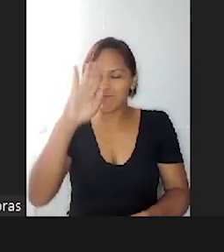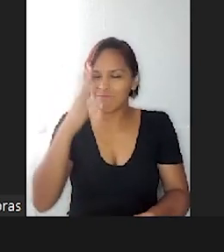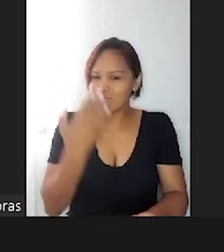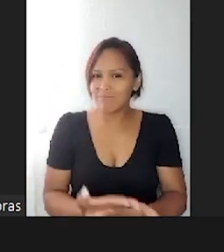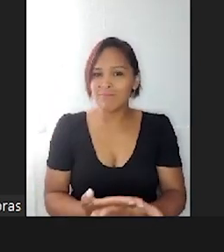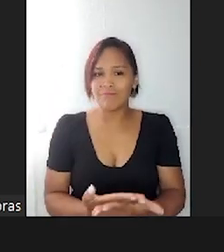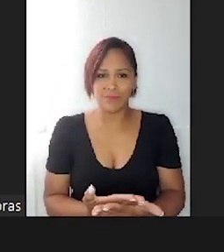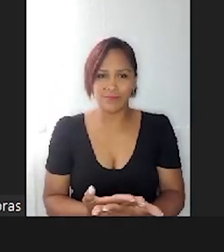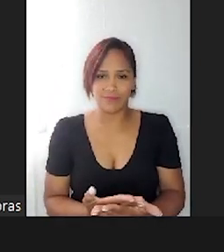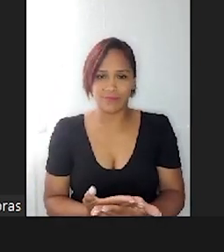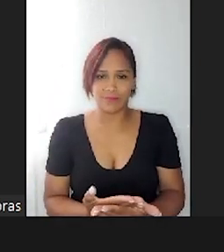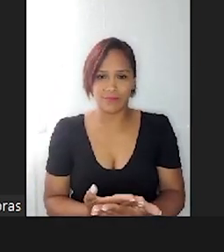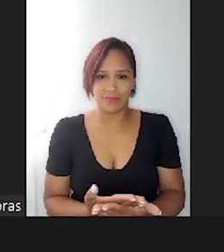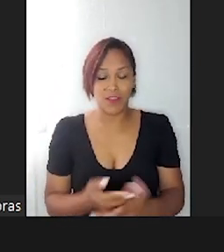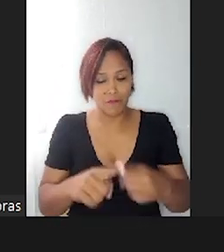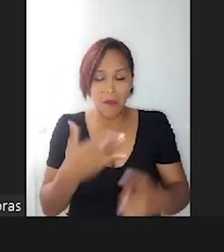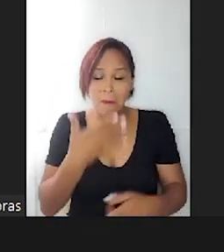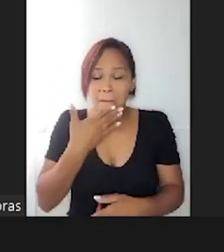vai ser melhor.